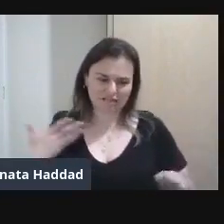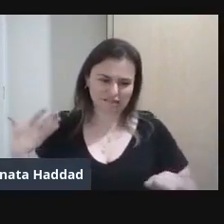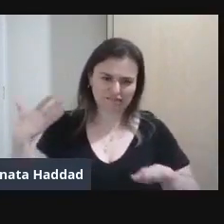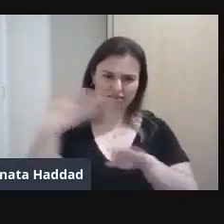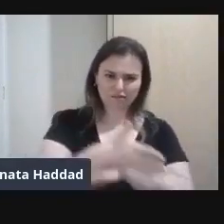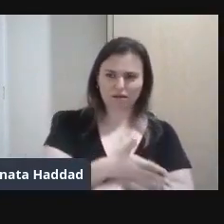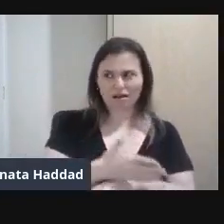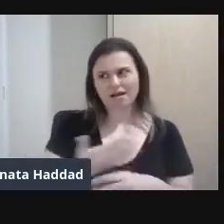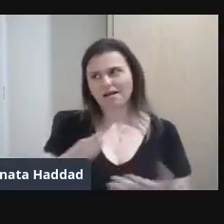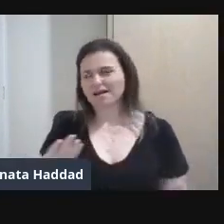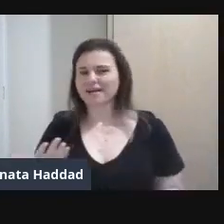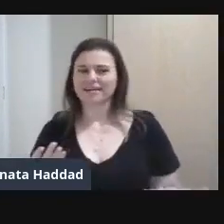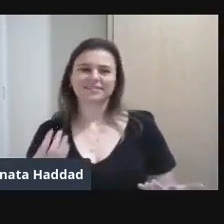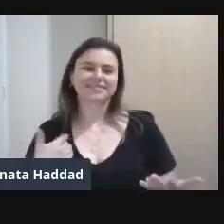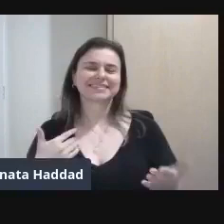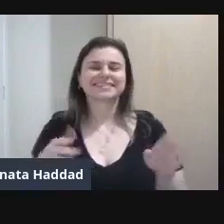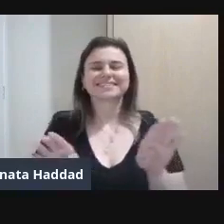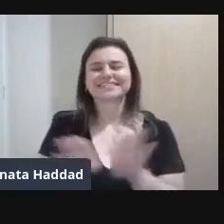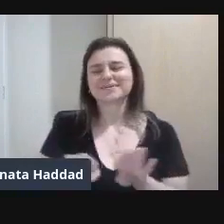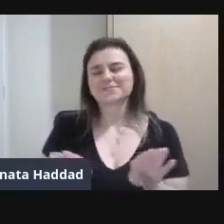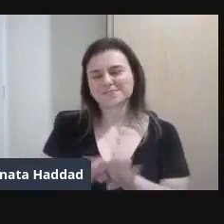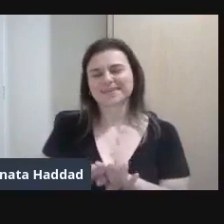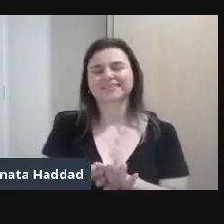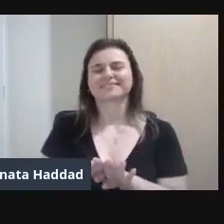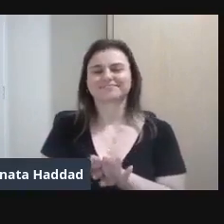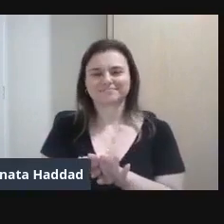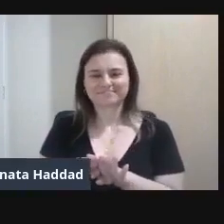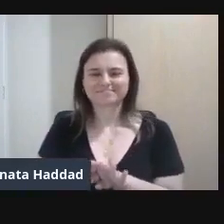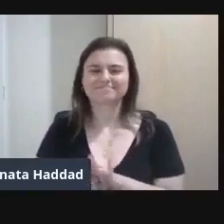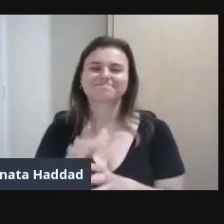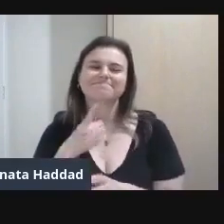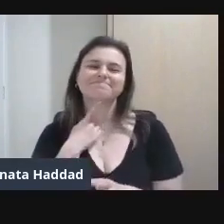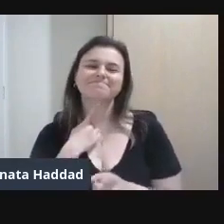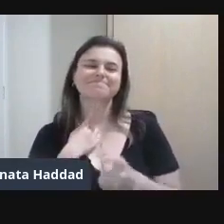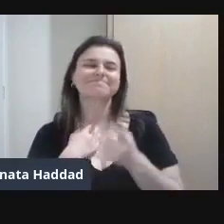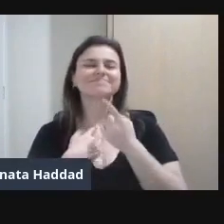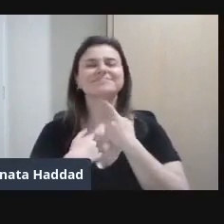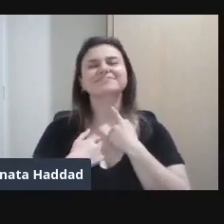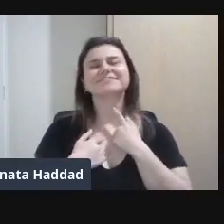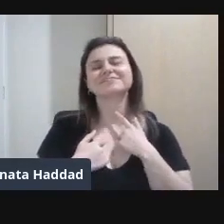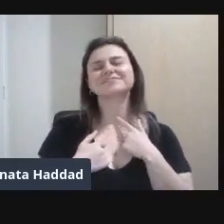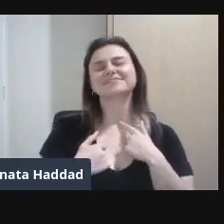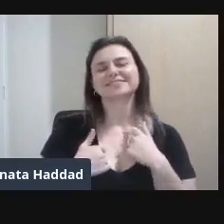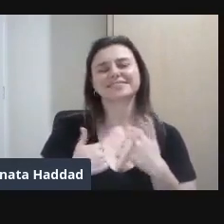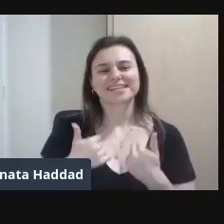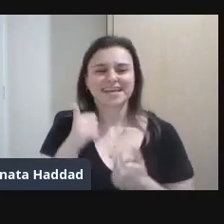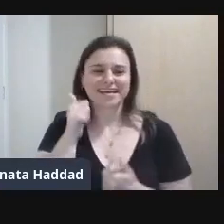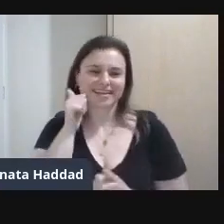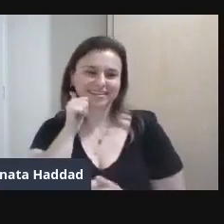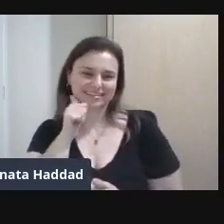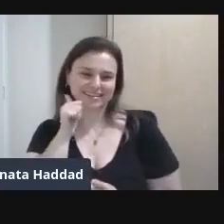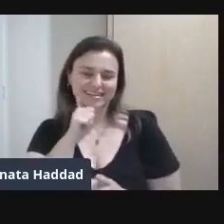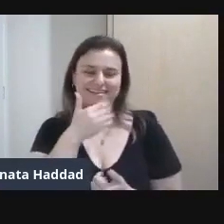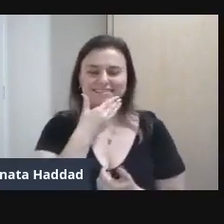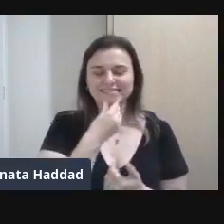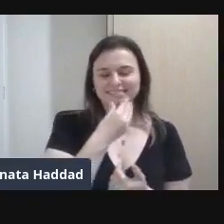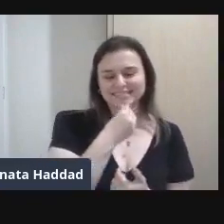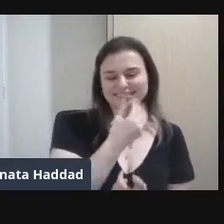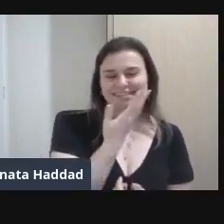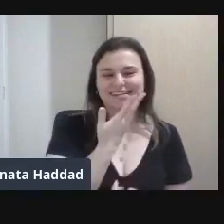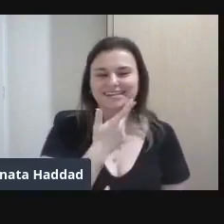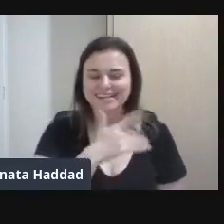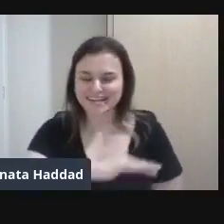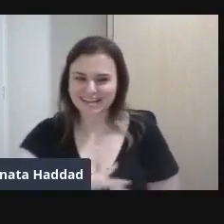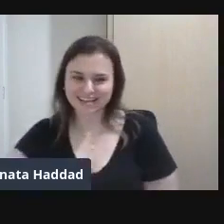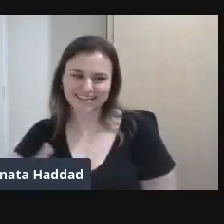entrou Entrou também O desejo O desejo Das crianças Correndo pelo jardim O desejo De juntar Os